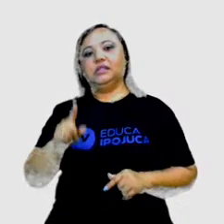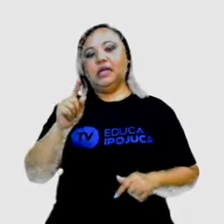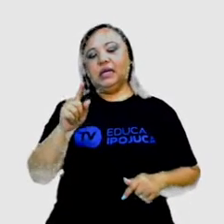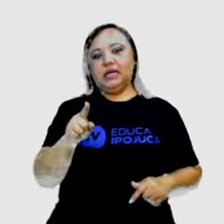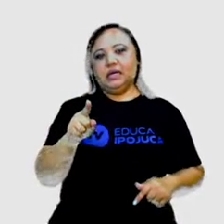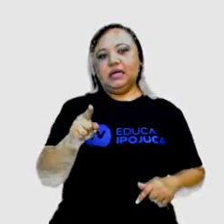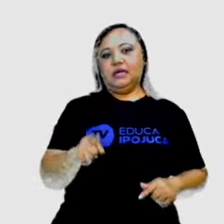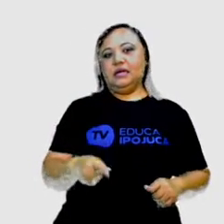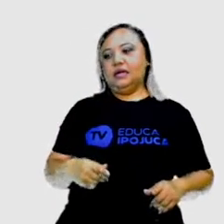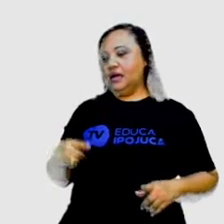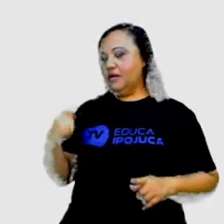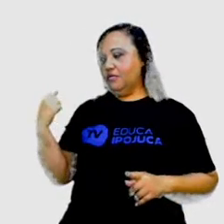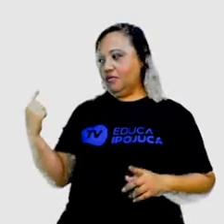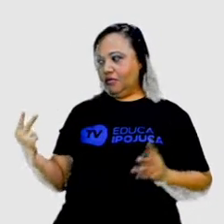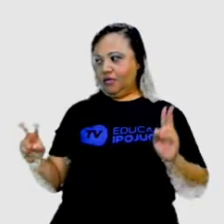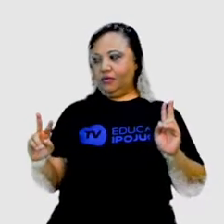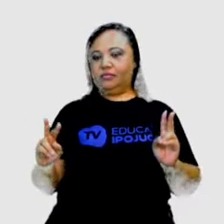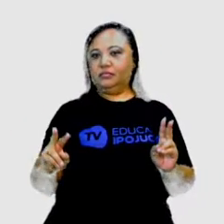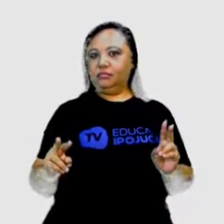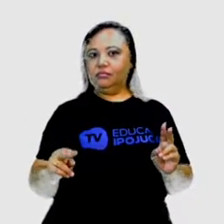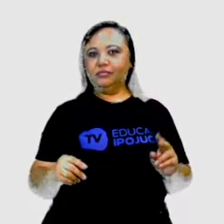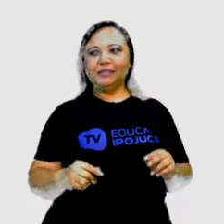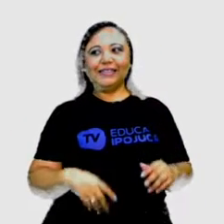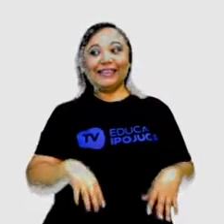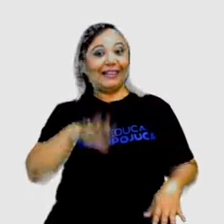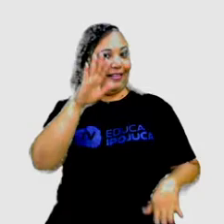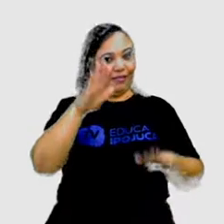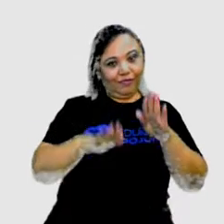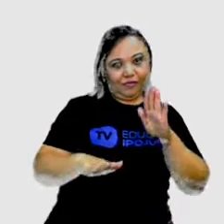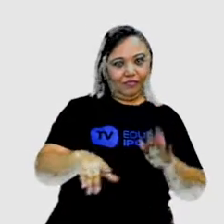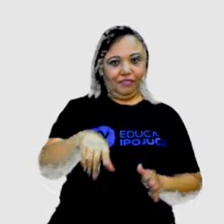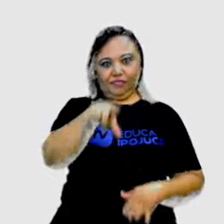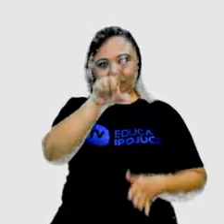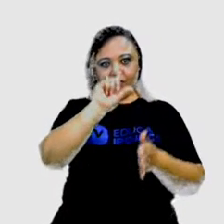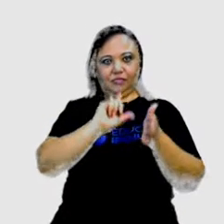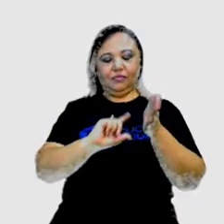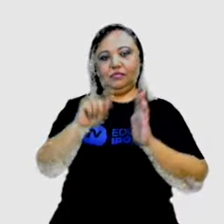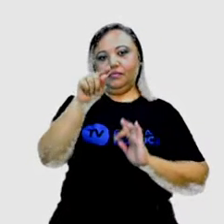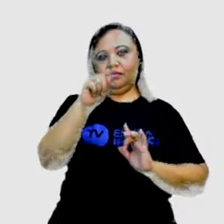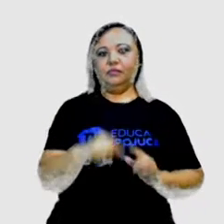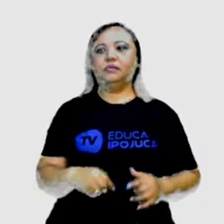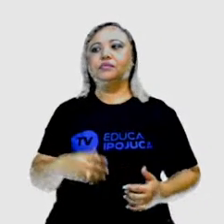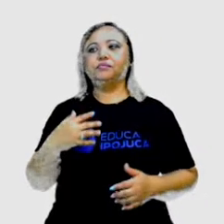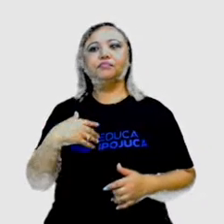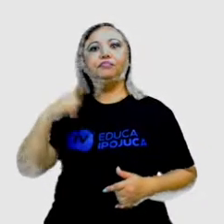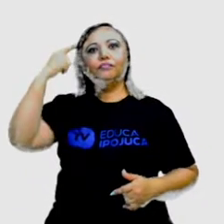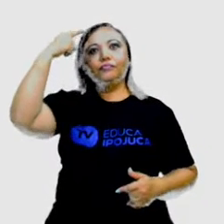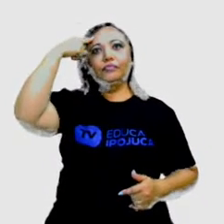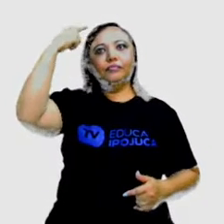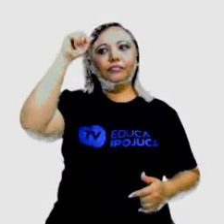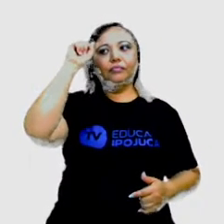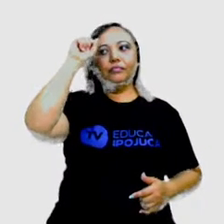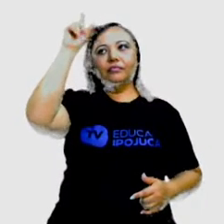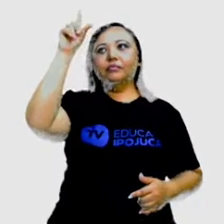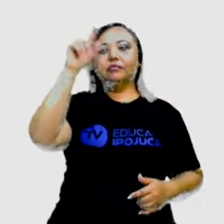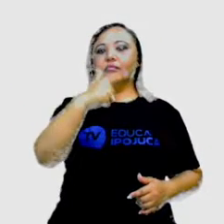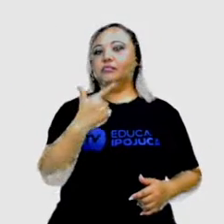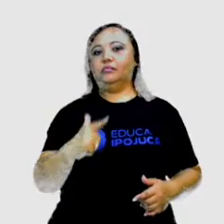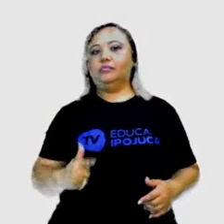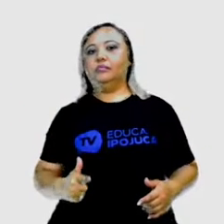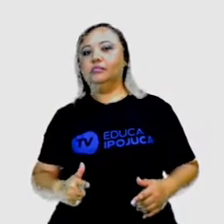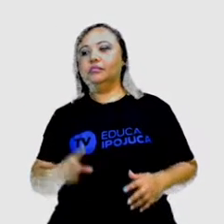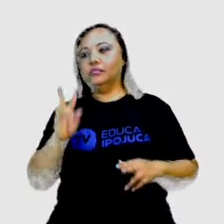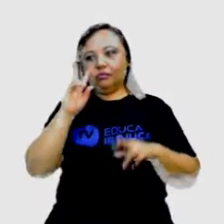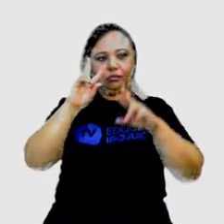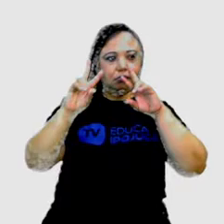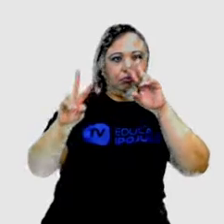começa a ver a sua volta, começa a pensar, aí começa a sair a criatividade. Um mundo, veja que aqui